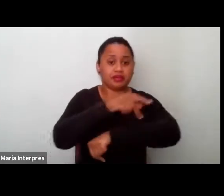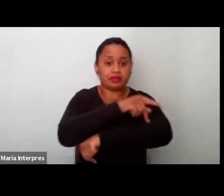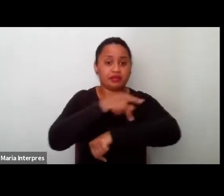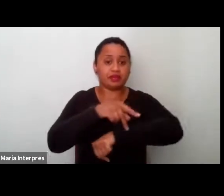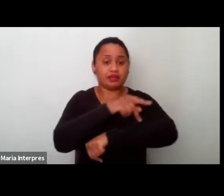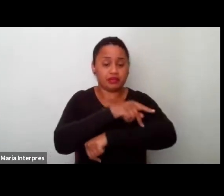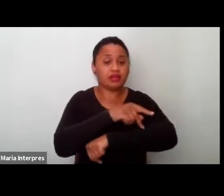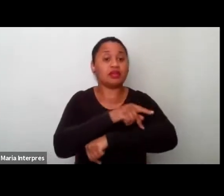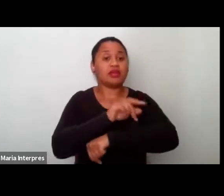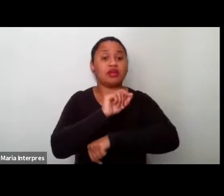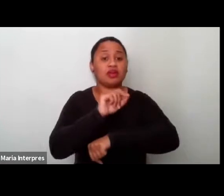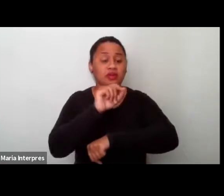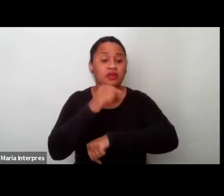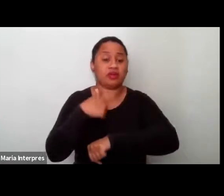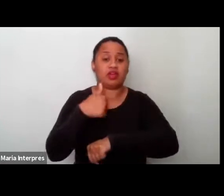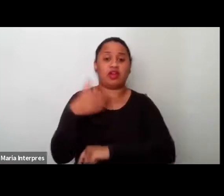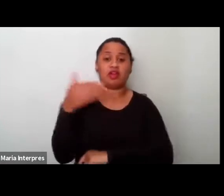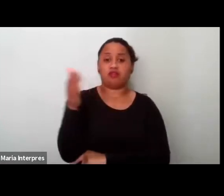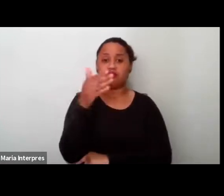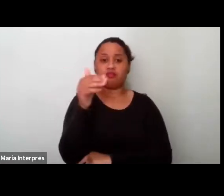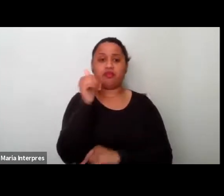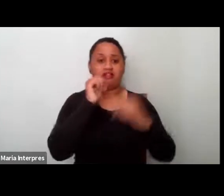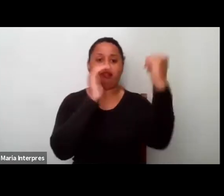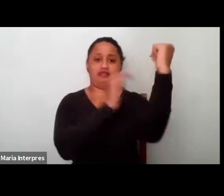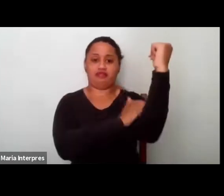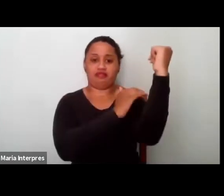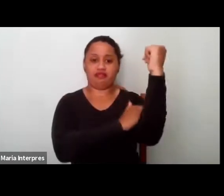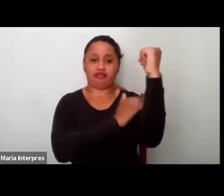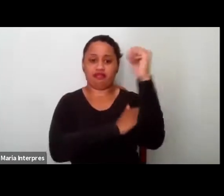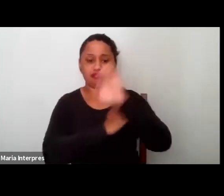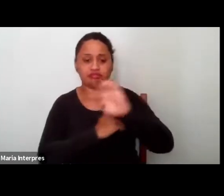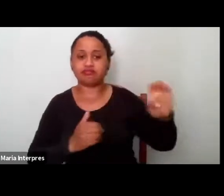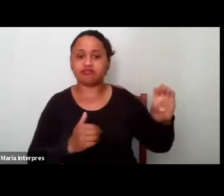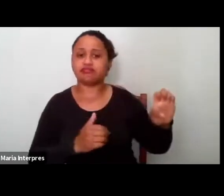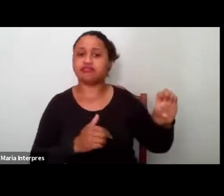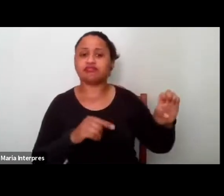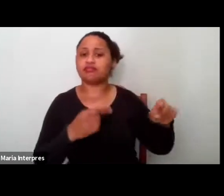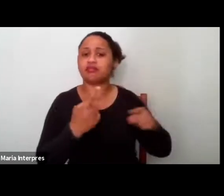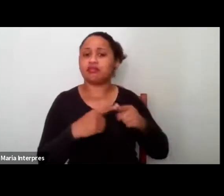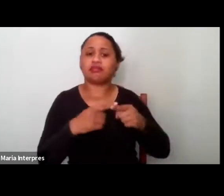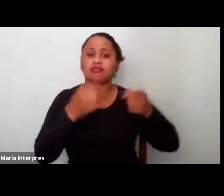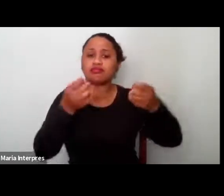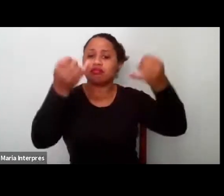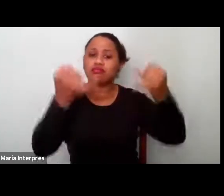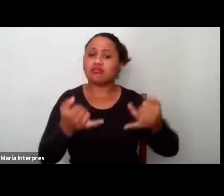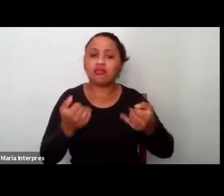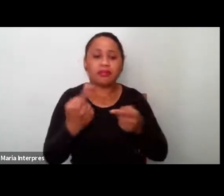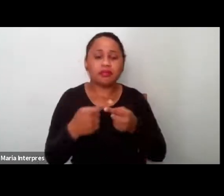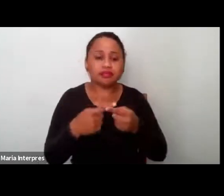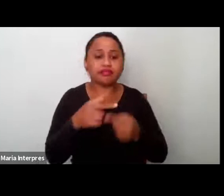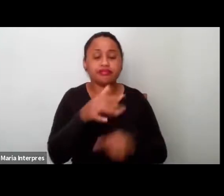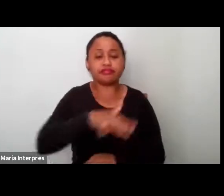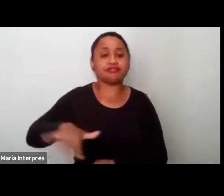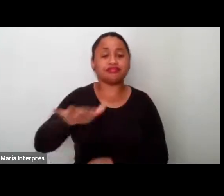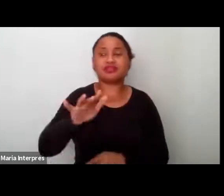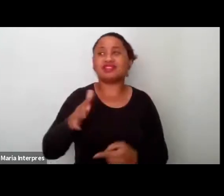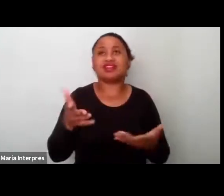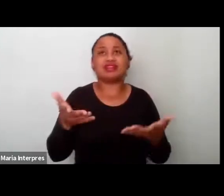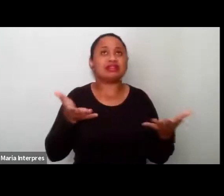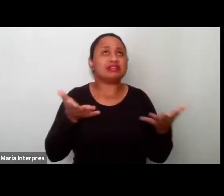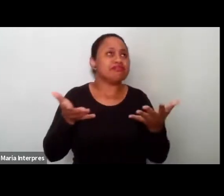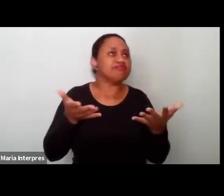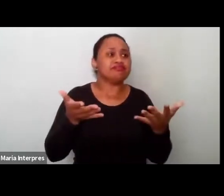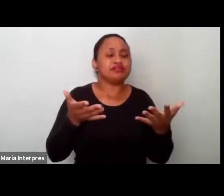feminista de esquerda. Por que falo isso? Porque nesse contexto polarizado, muitas vezes